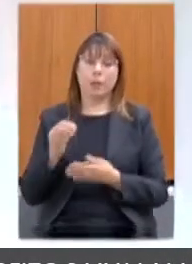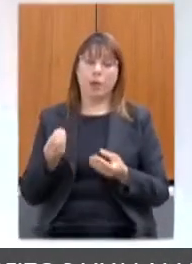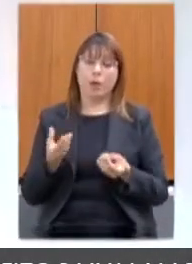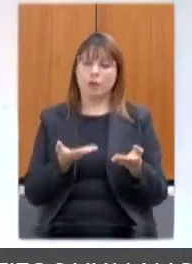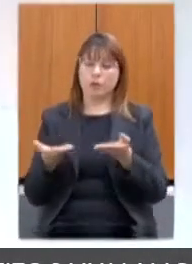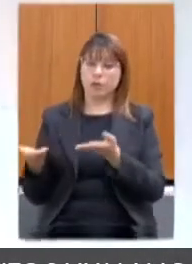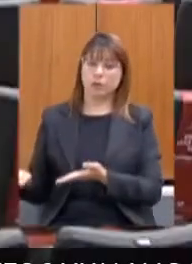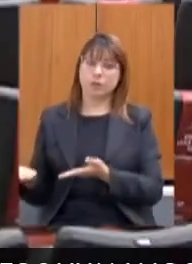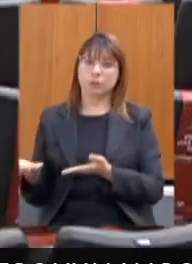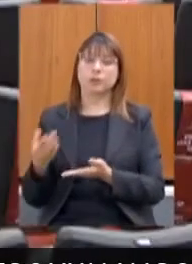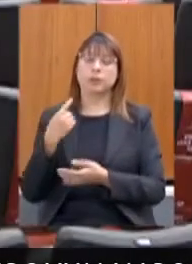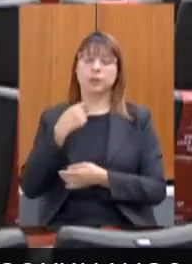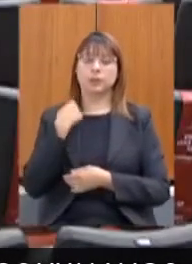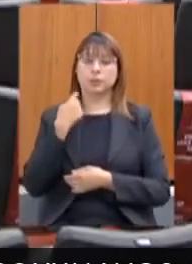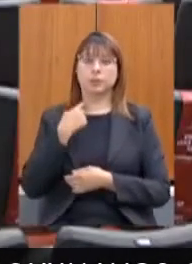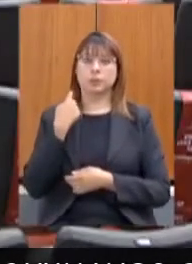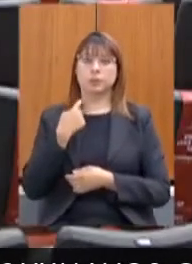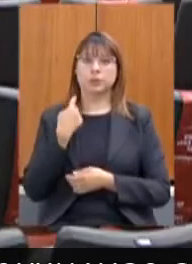a palavra ao deputado.